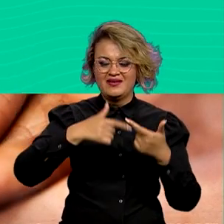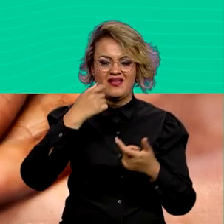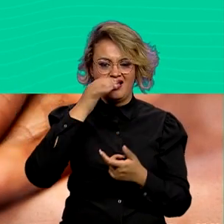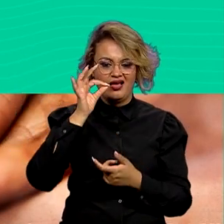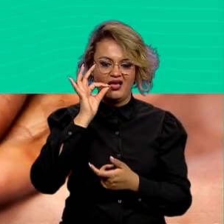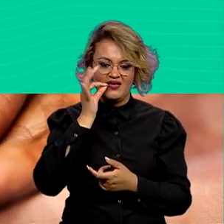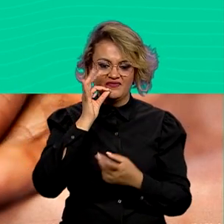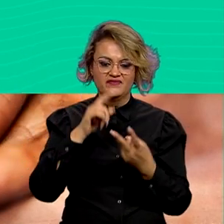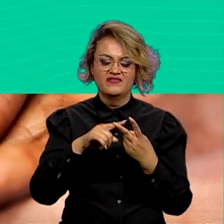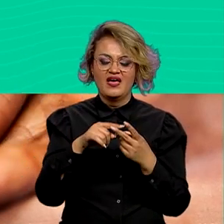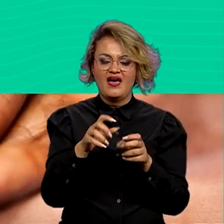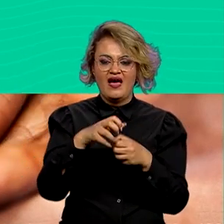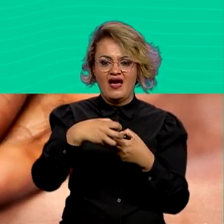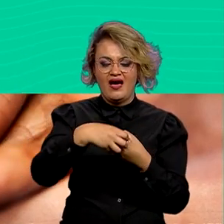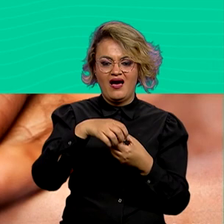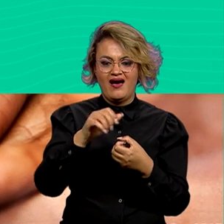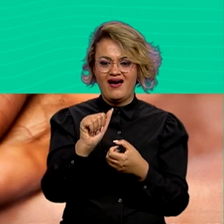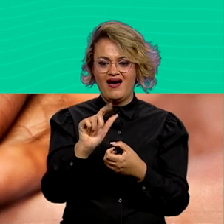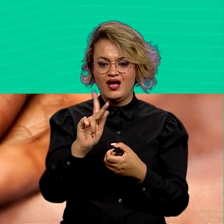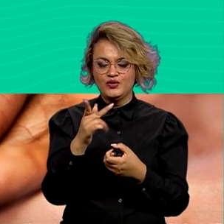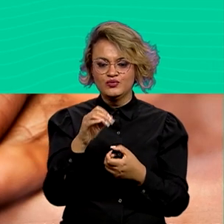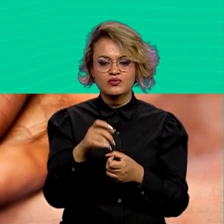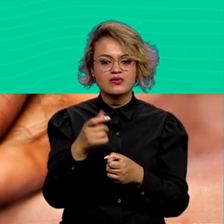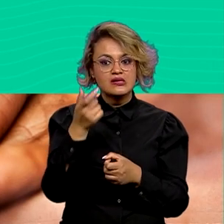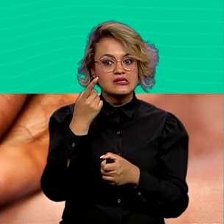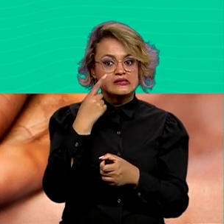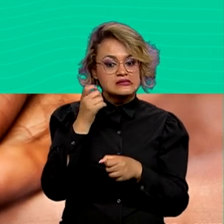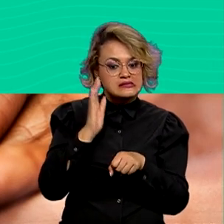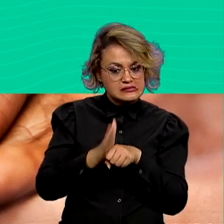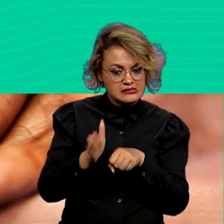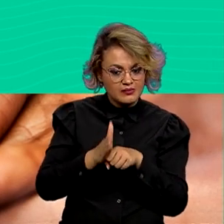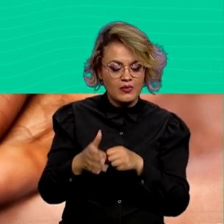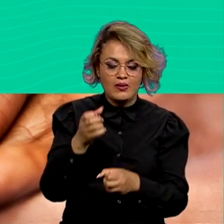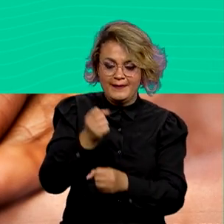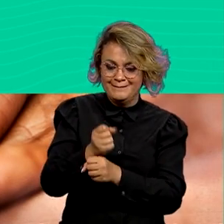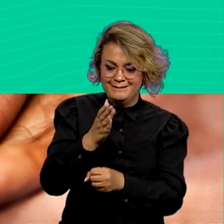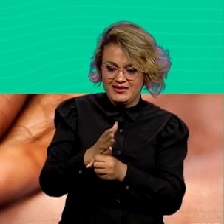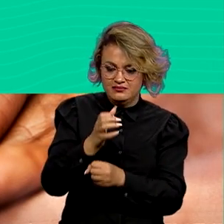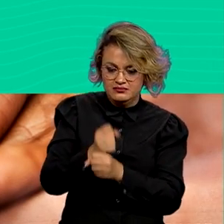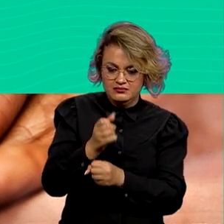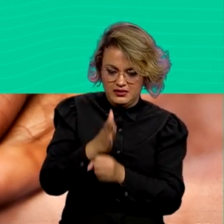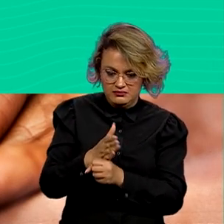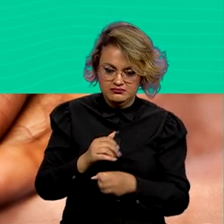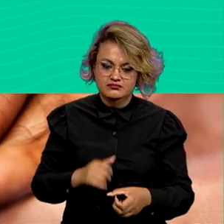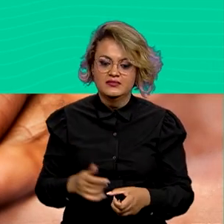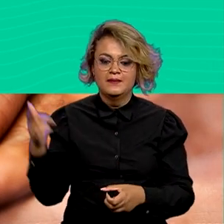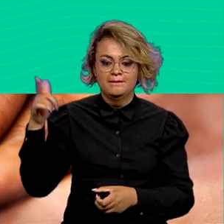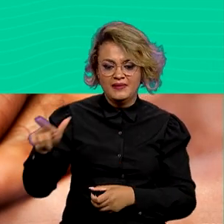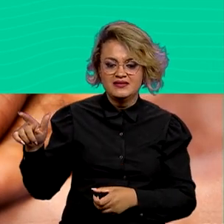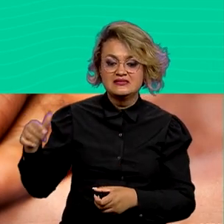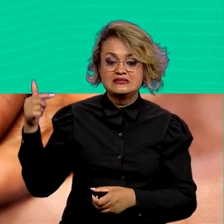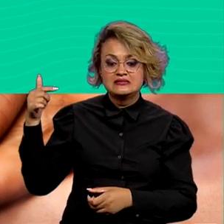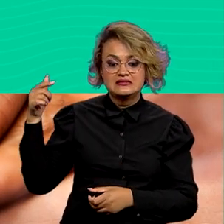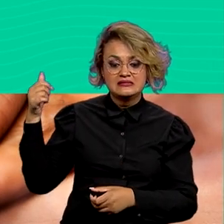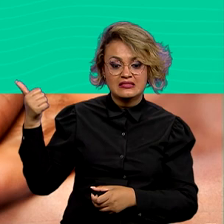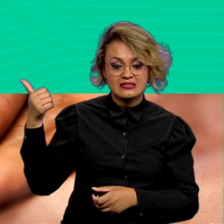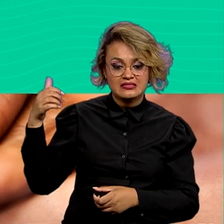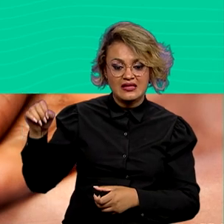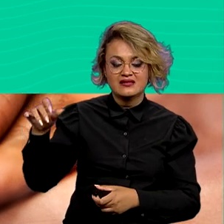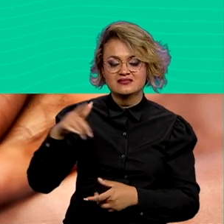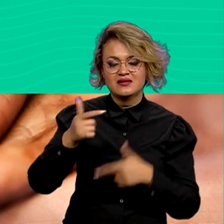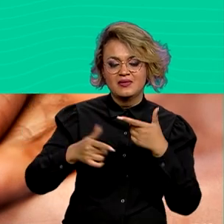o cultivo de alho e o cultivo de cebola e batata. Também foram resgatados 10 trabalhadores